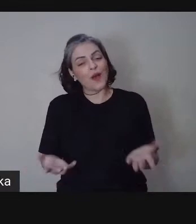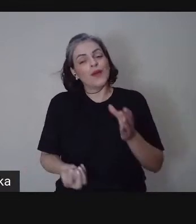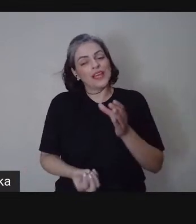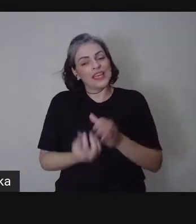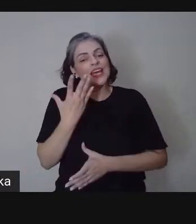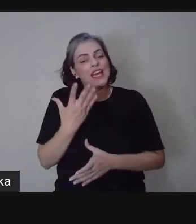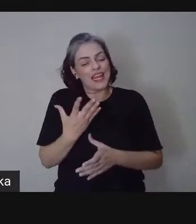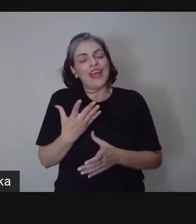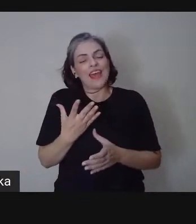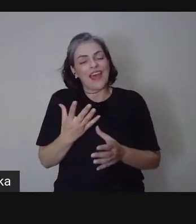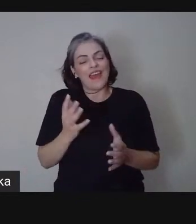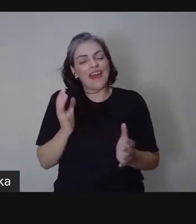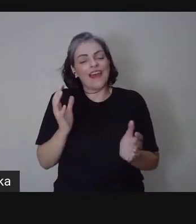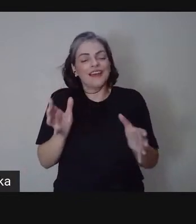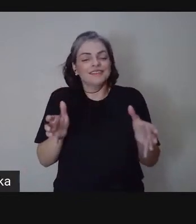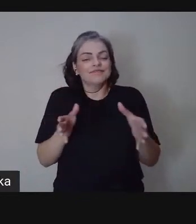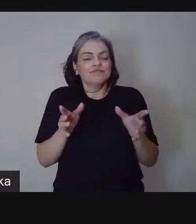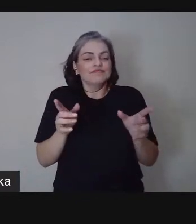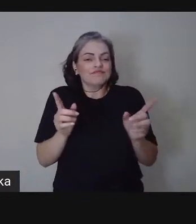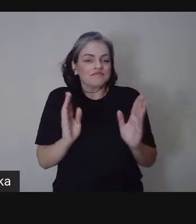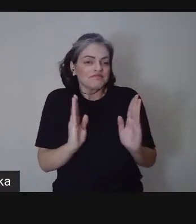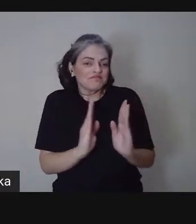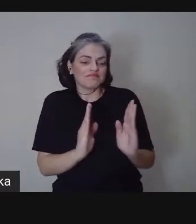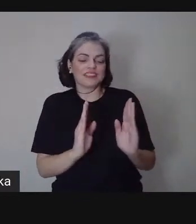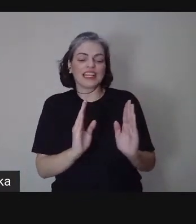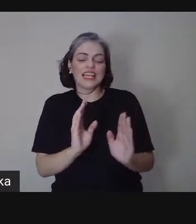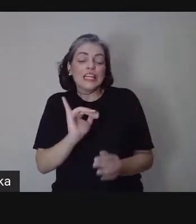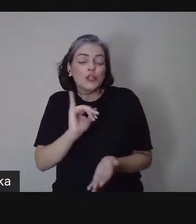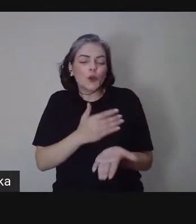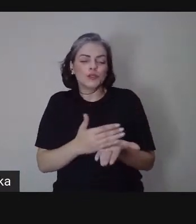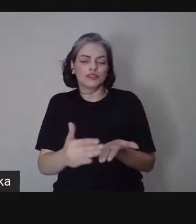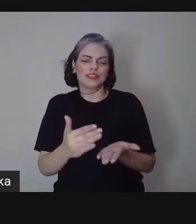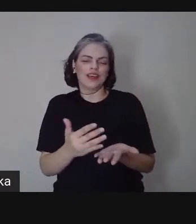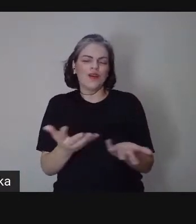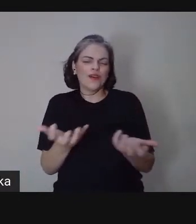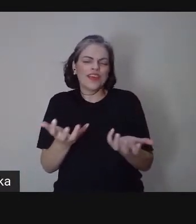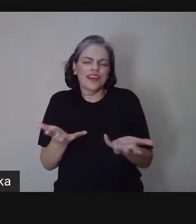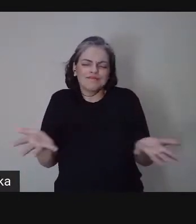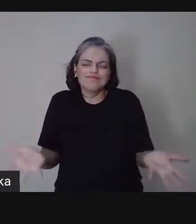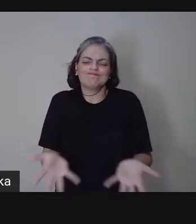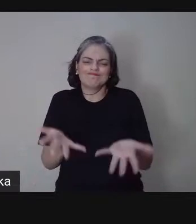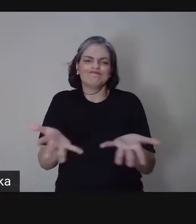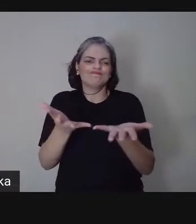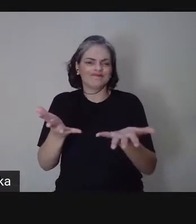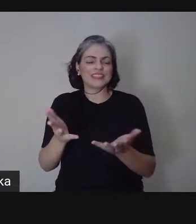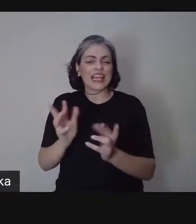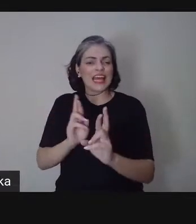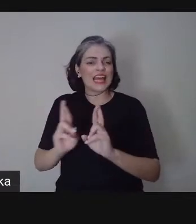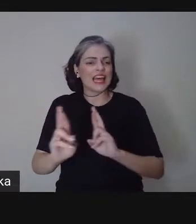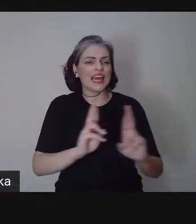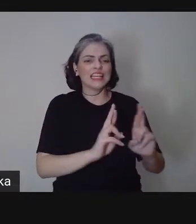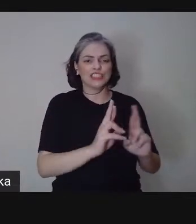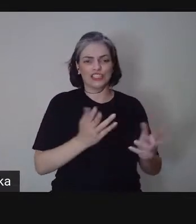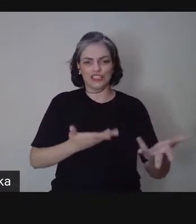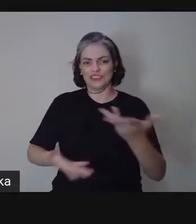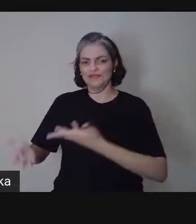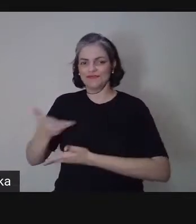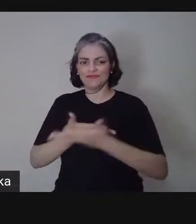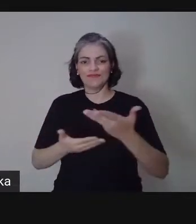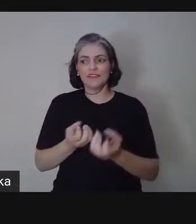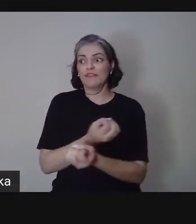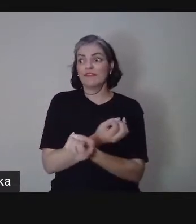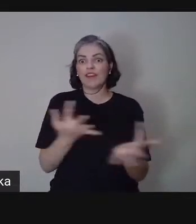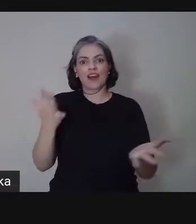numa tentativa da gente conseguir criar essa rede, nós somos várias pessoas aqui juntas